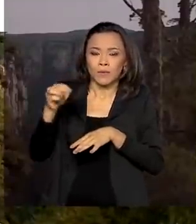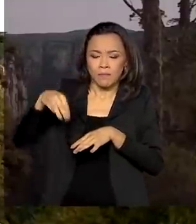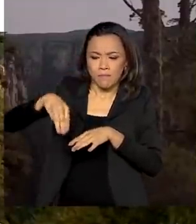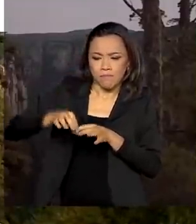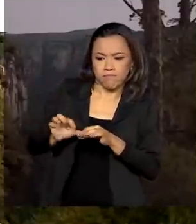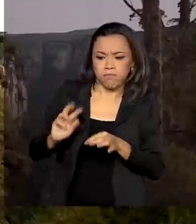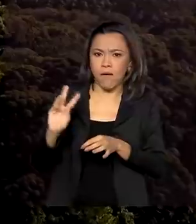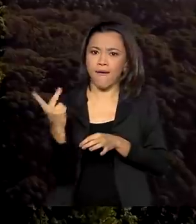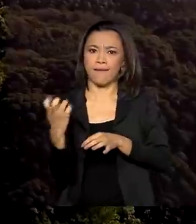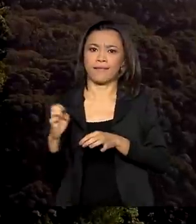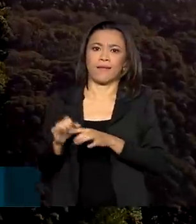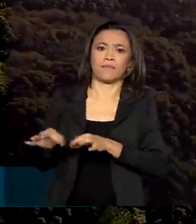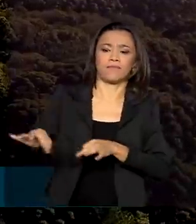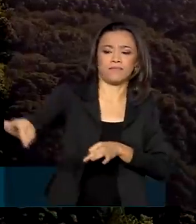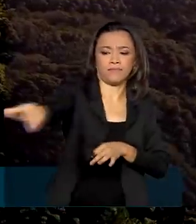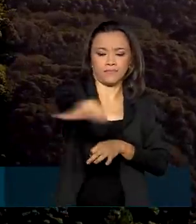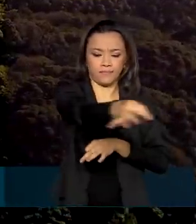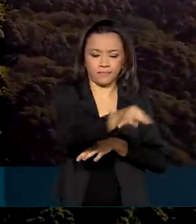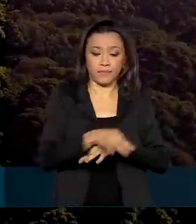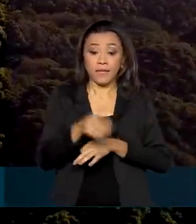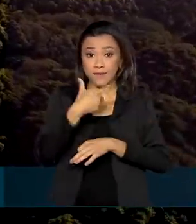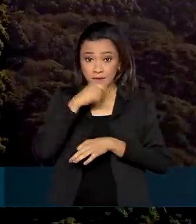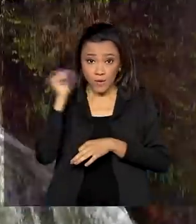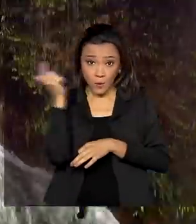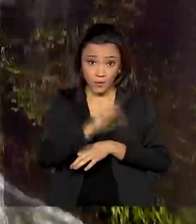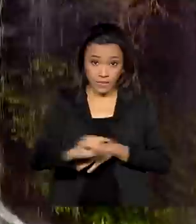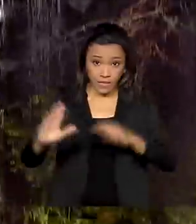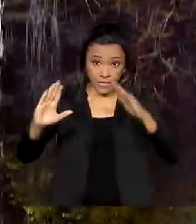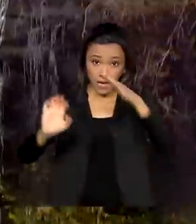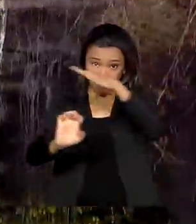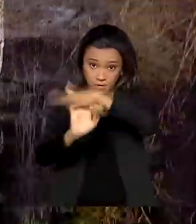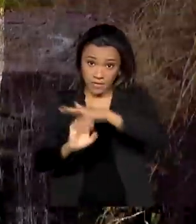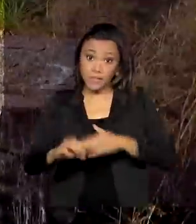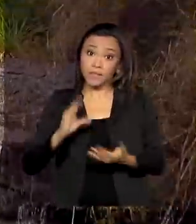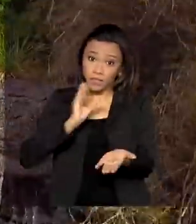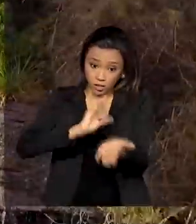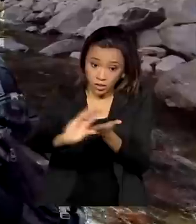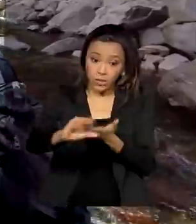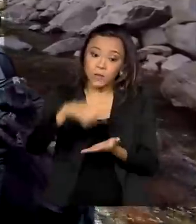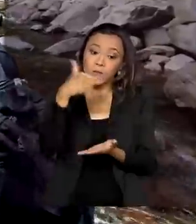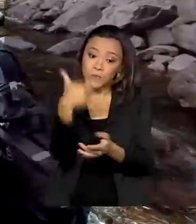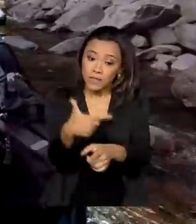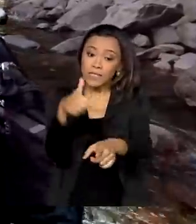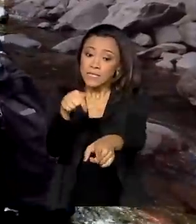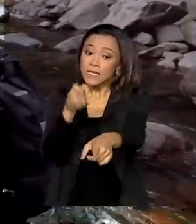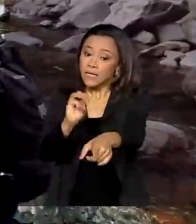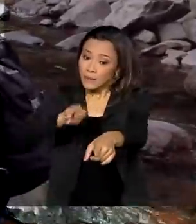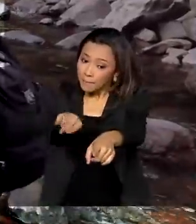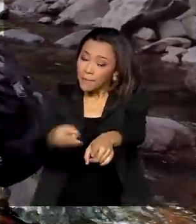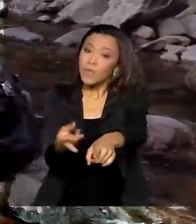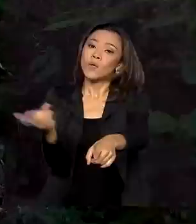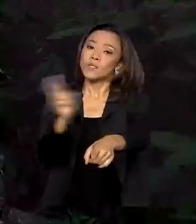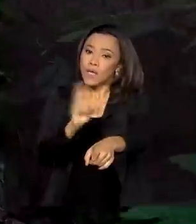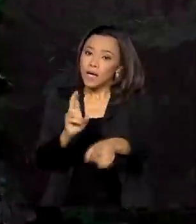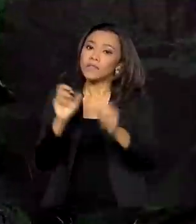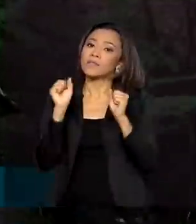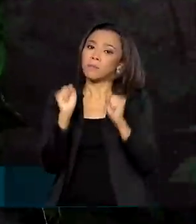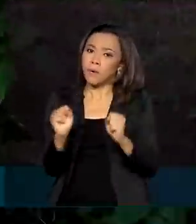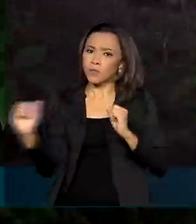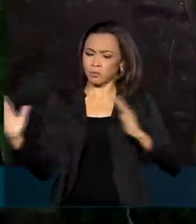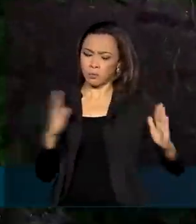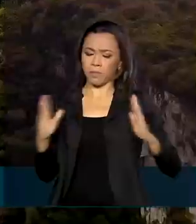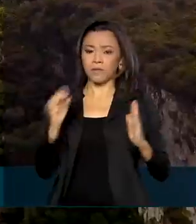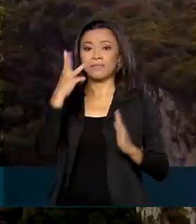concorrência pública deverá investir 270 milhões de reais e vai poder explorar a área por